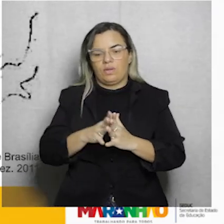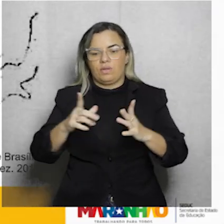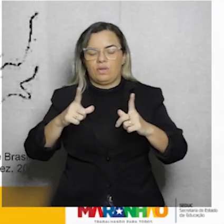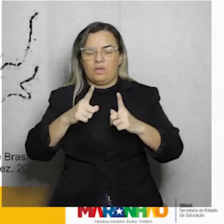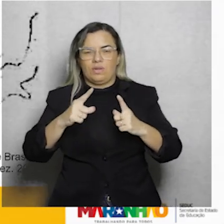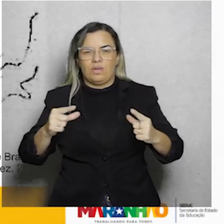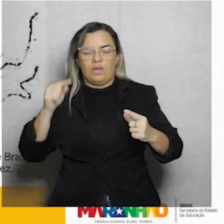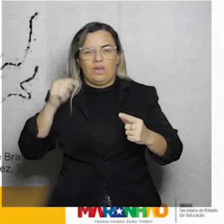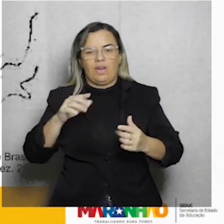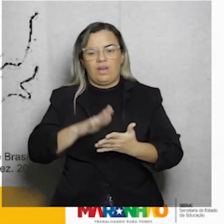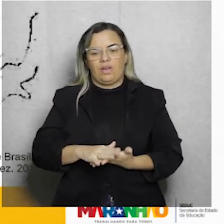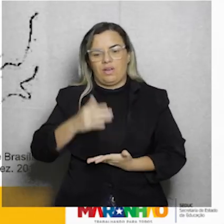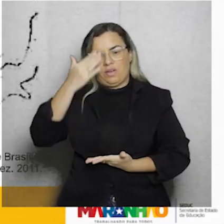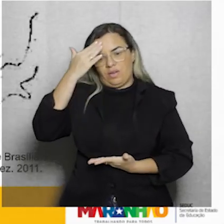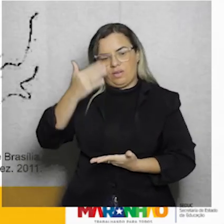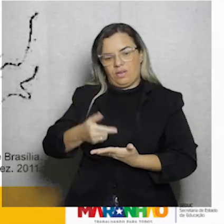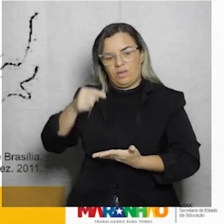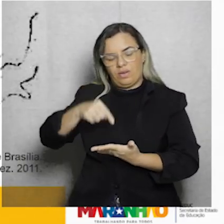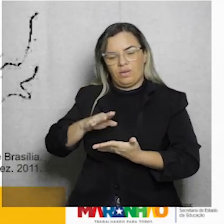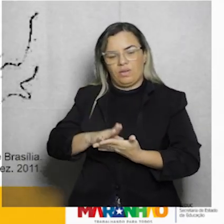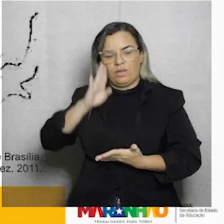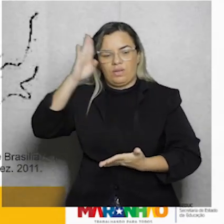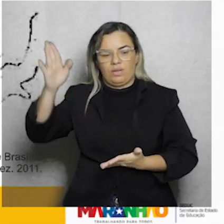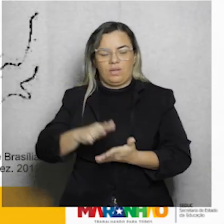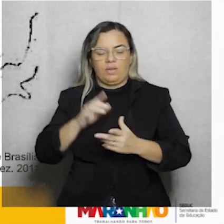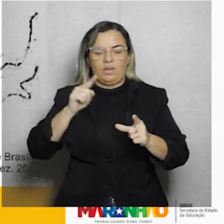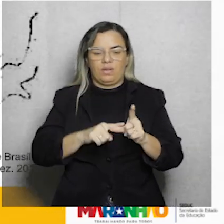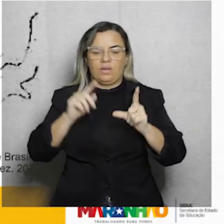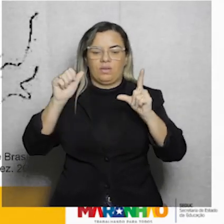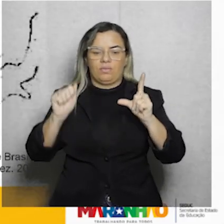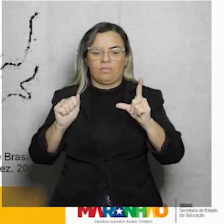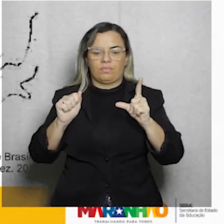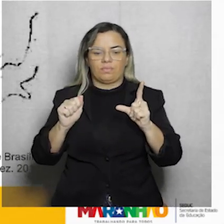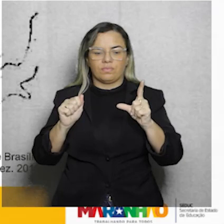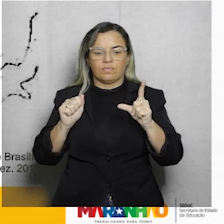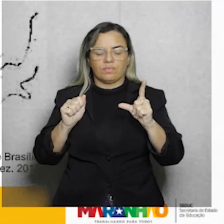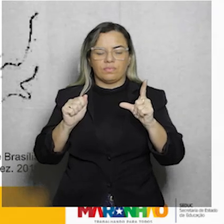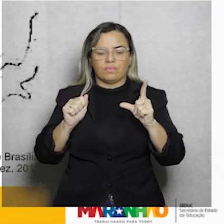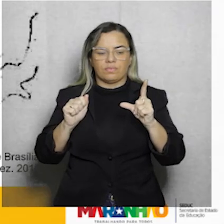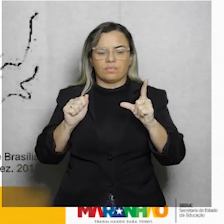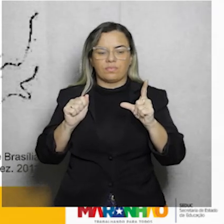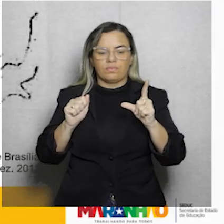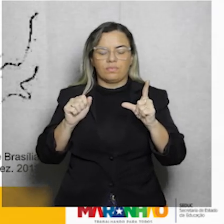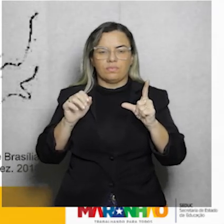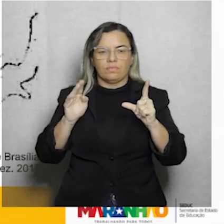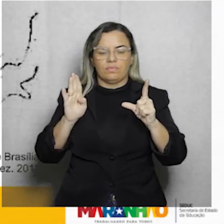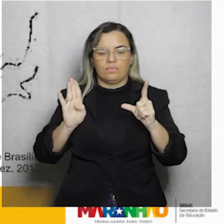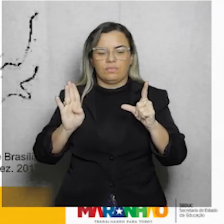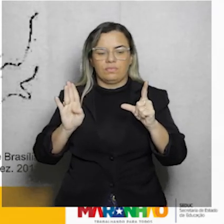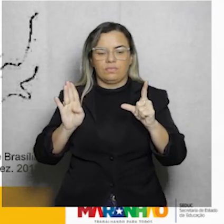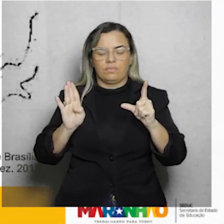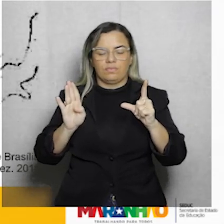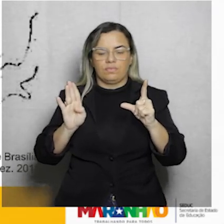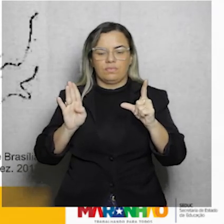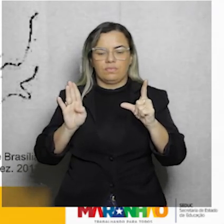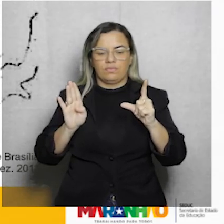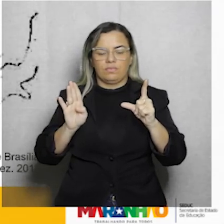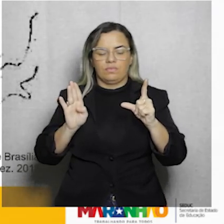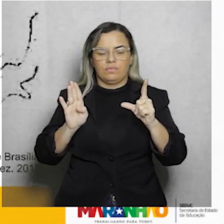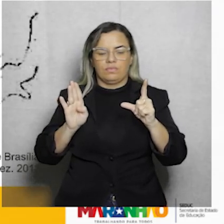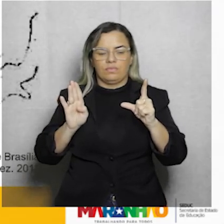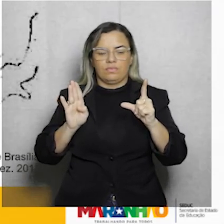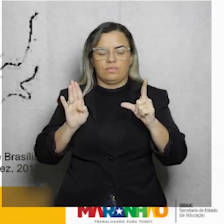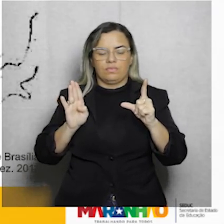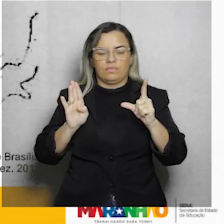princípios do quê? Urbanismo modernista internacional? Modelo da arquitetura sacra europeia?